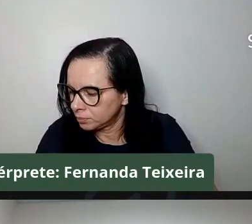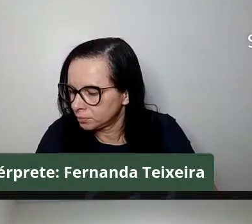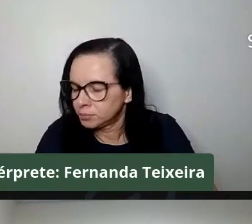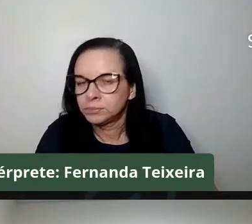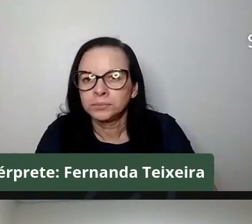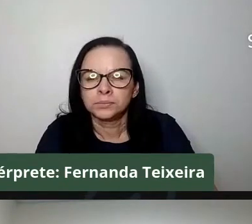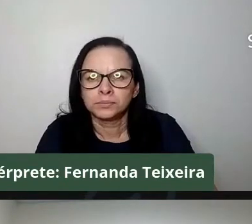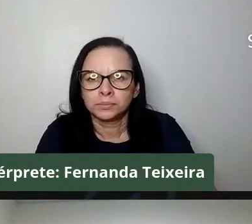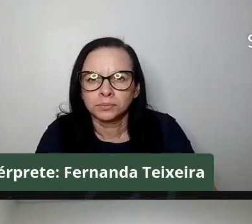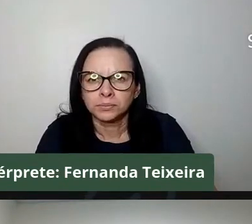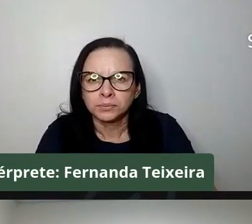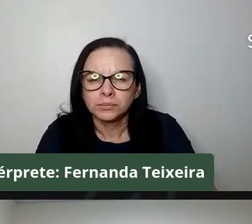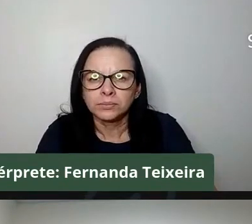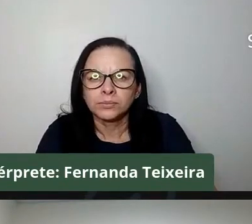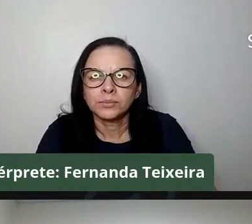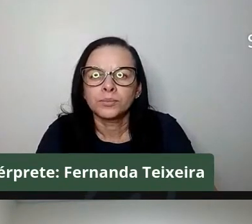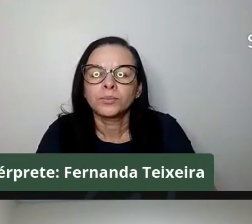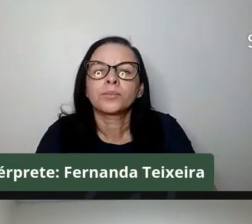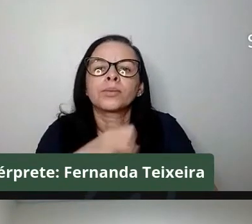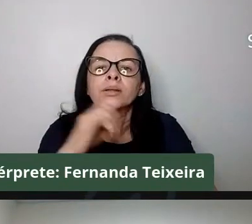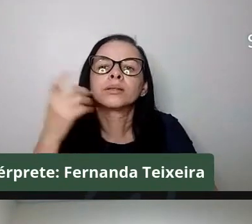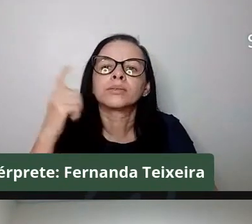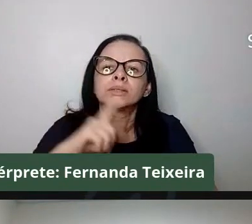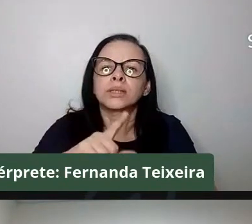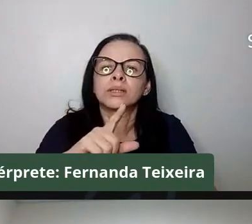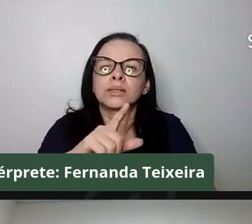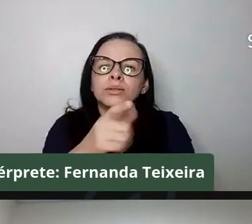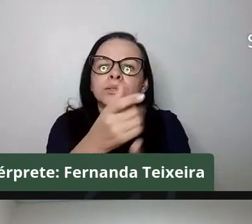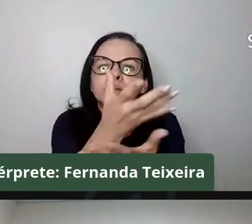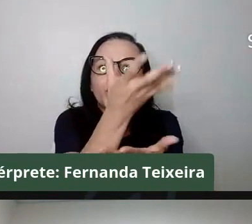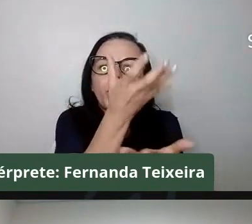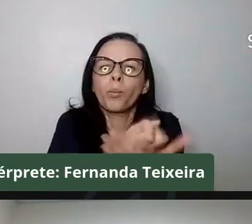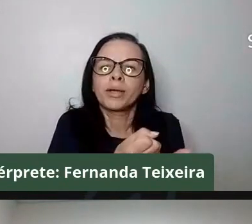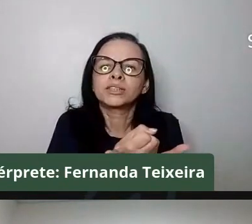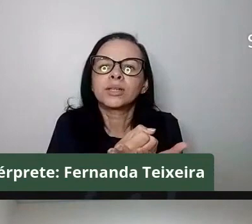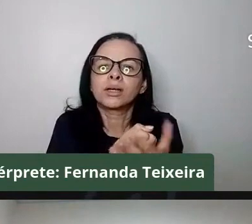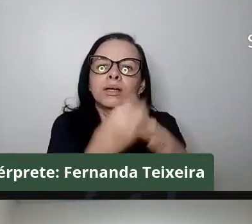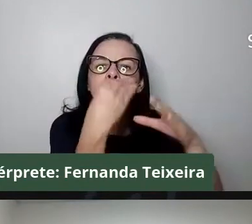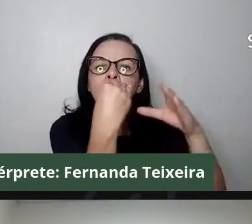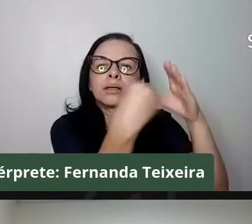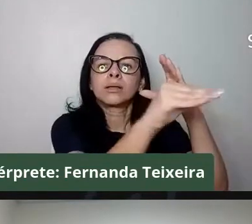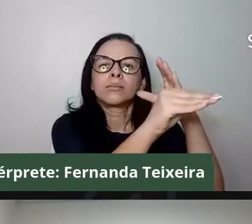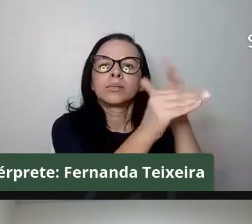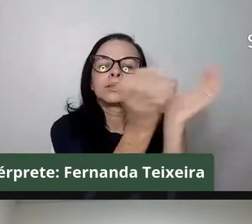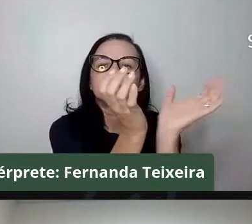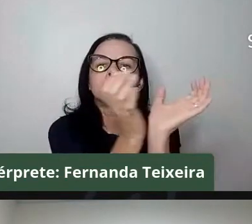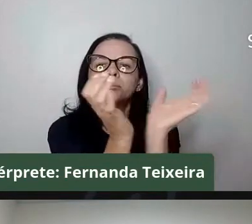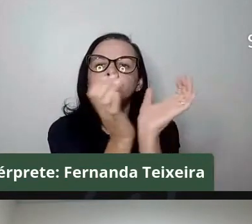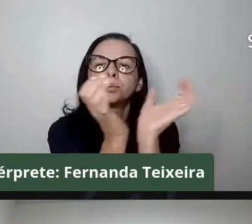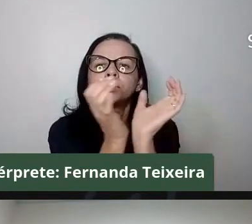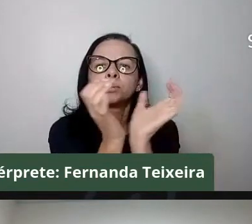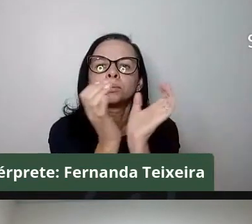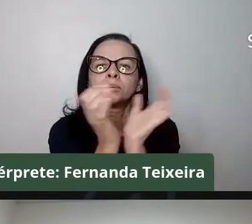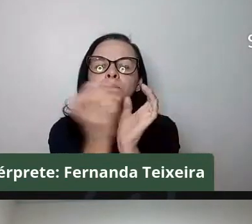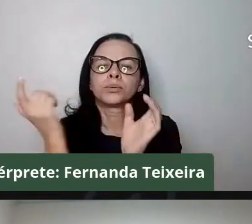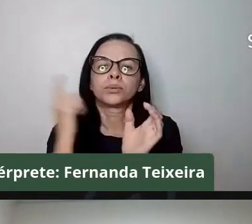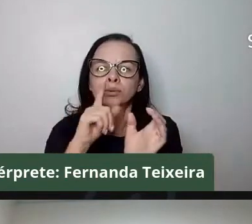Marcos, se você baixou, manda para o grupo no WhatsApp que eu baixo por aqui.